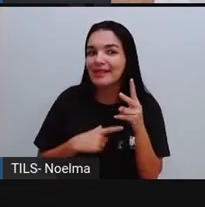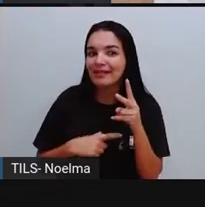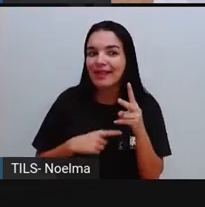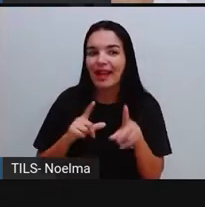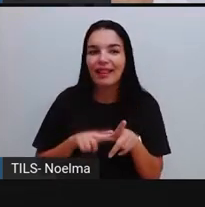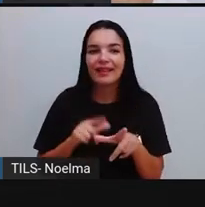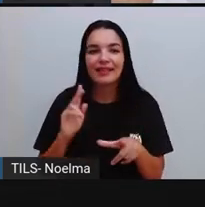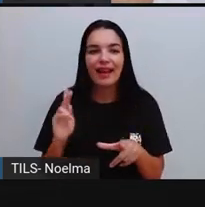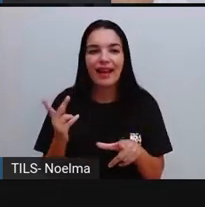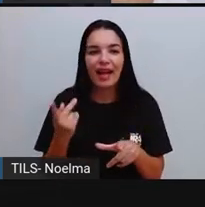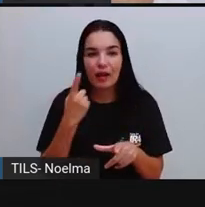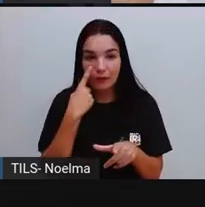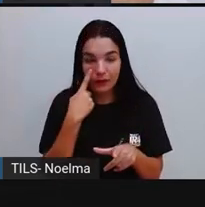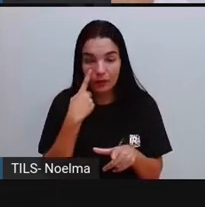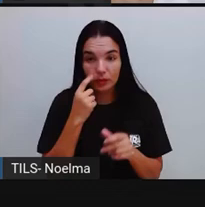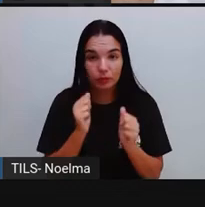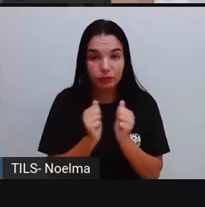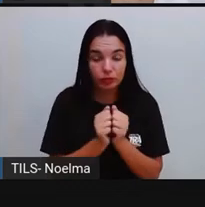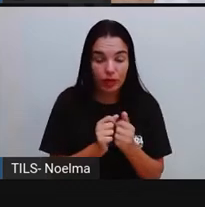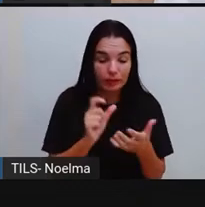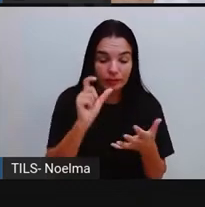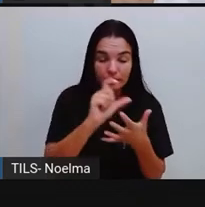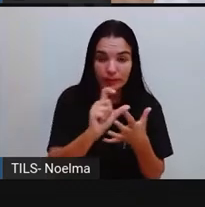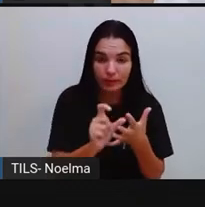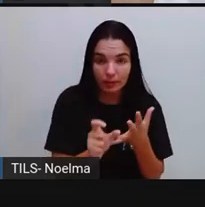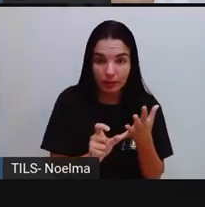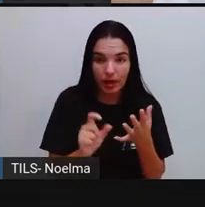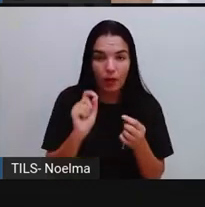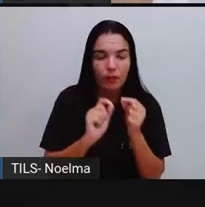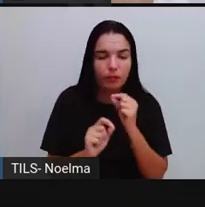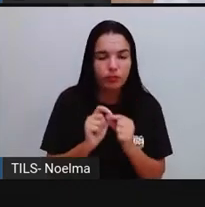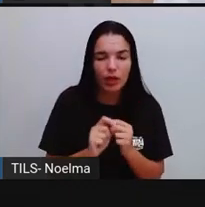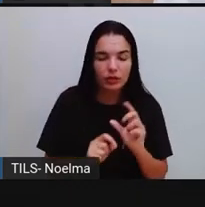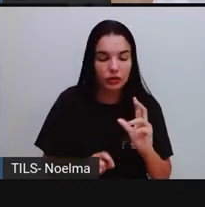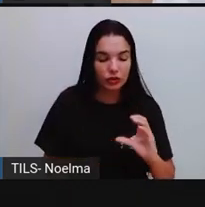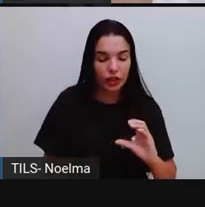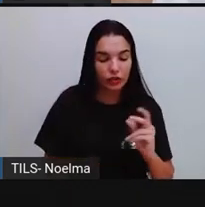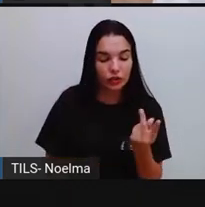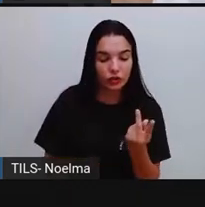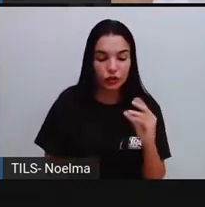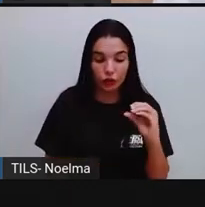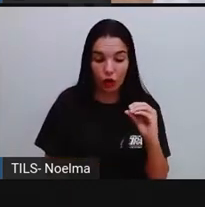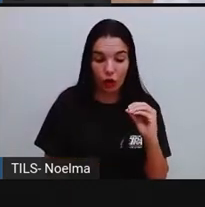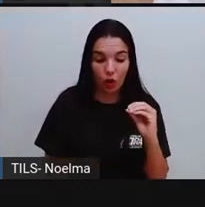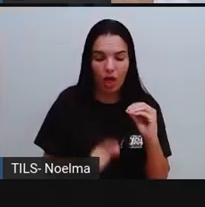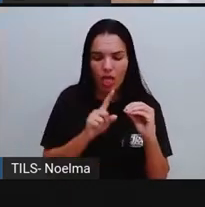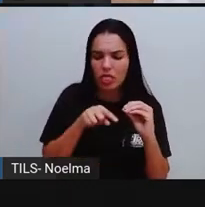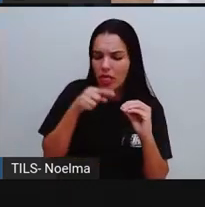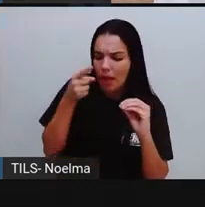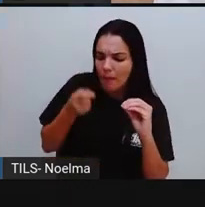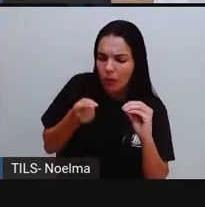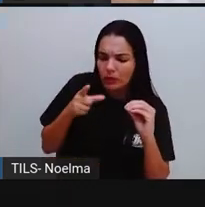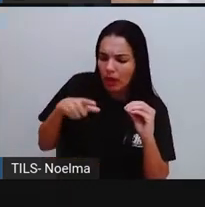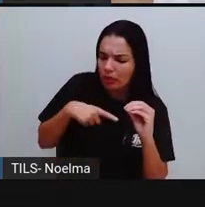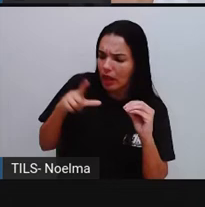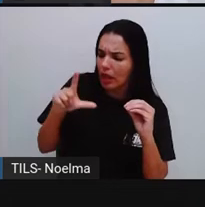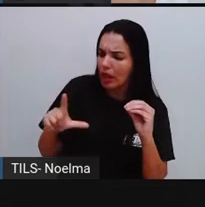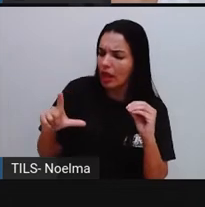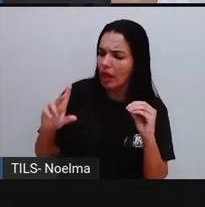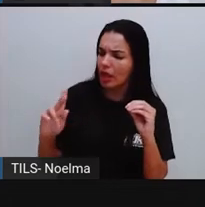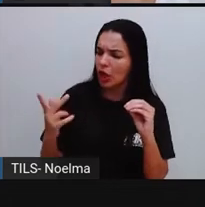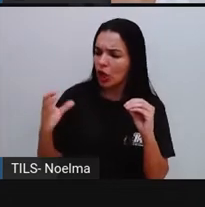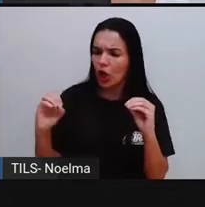Então, A gente tem essa primeira sílaba, Chó, Que é com CH, E lá no final, A tem a sílaba,